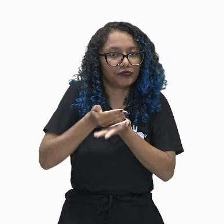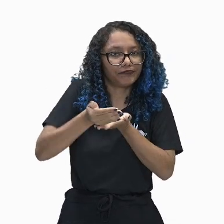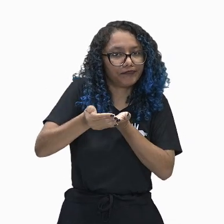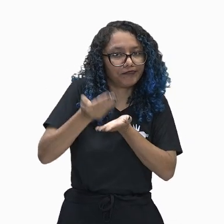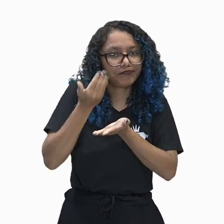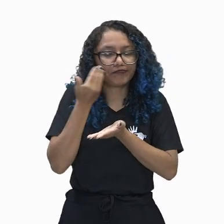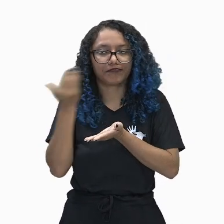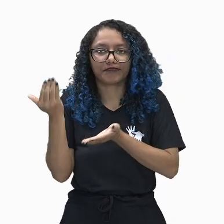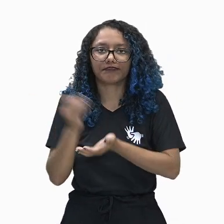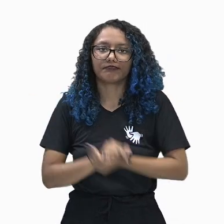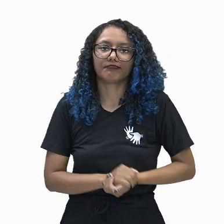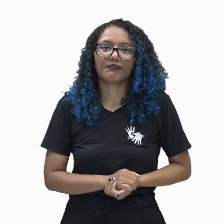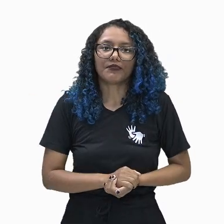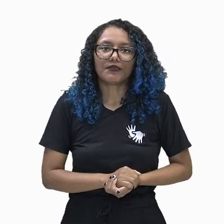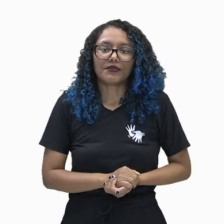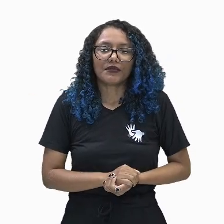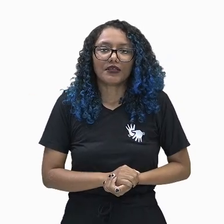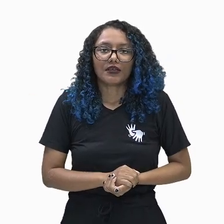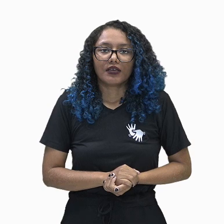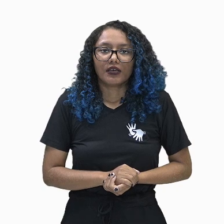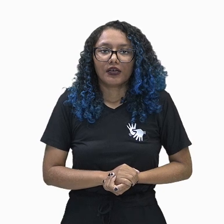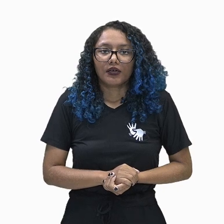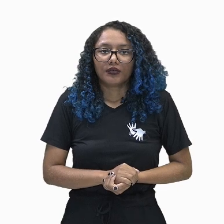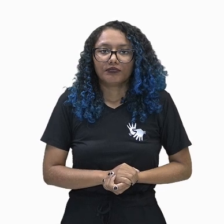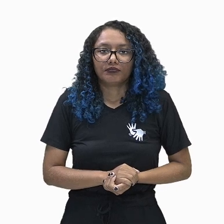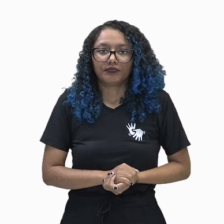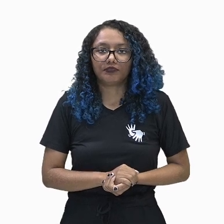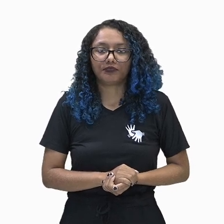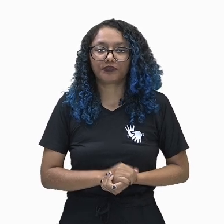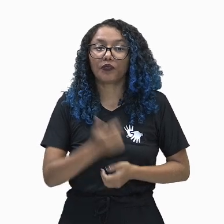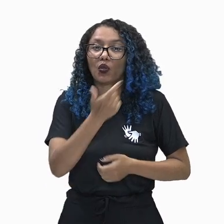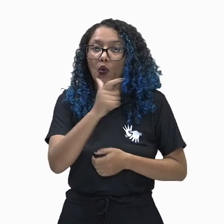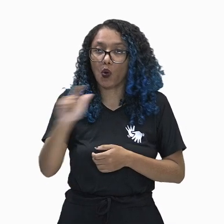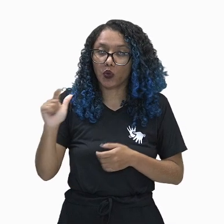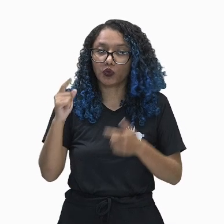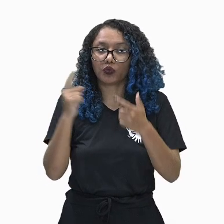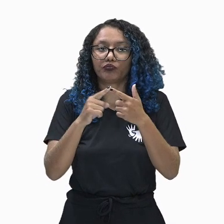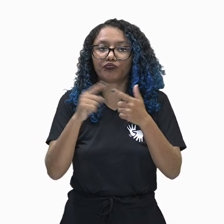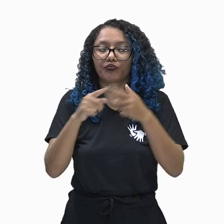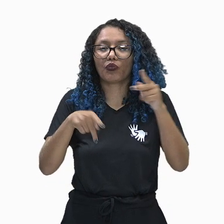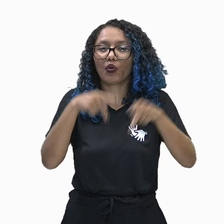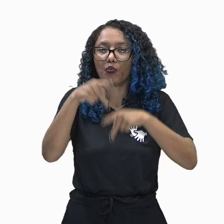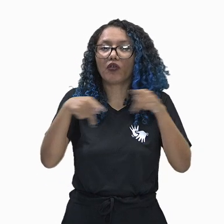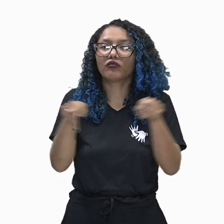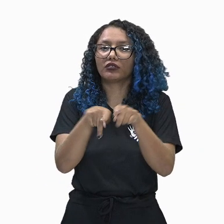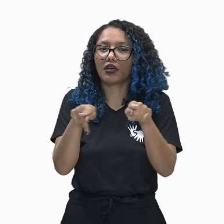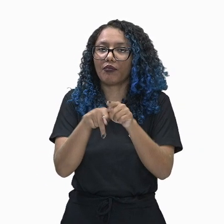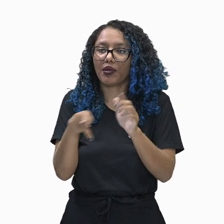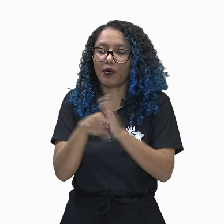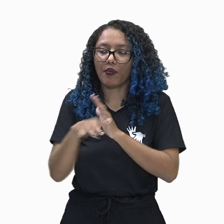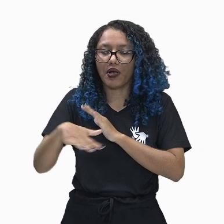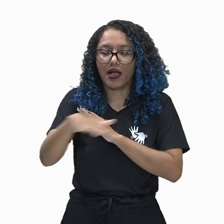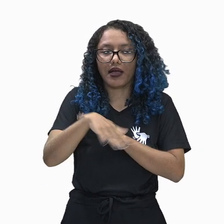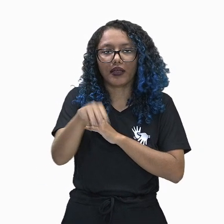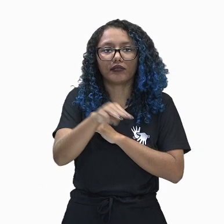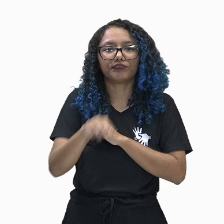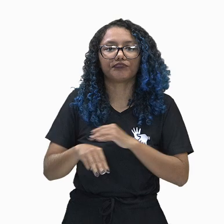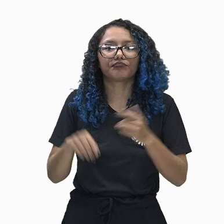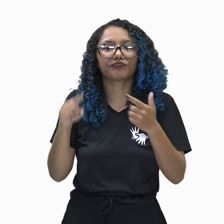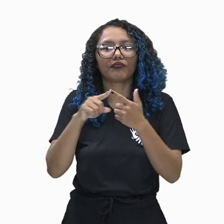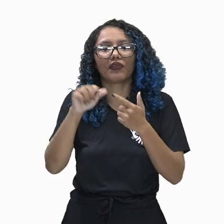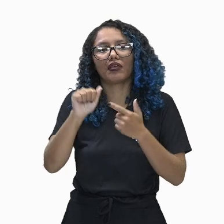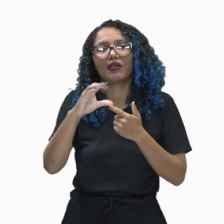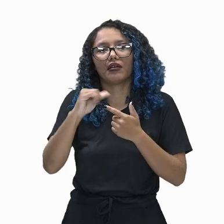de Uruque. Temos então aí, olha só, um outro povo também ligado a essa parte da Mesopotâmia que são quem? Os